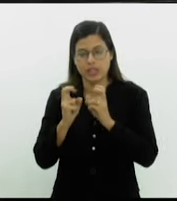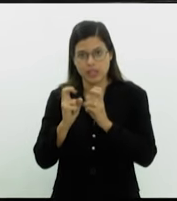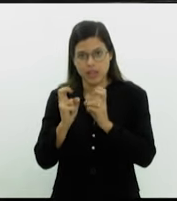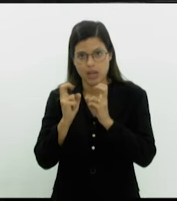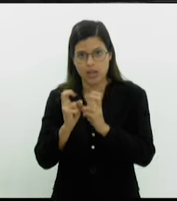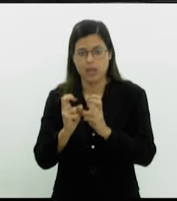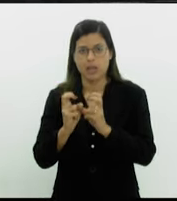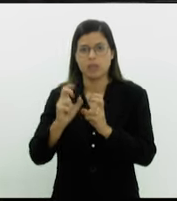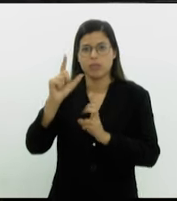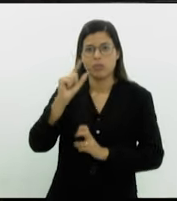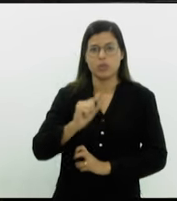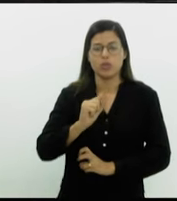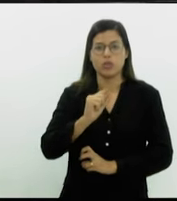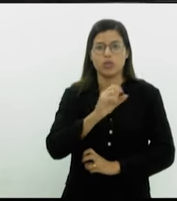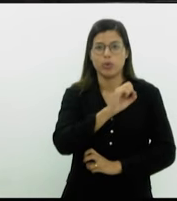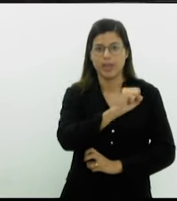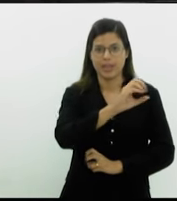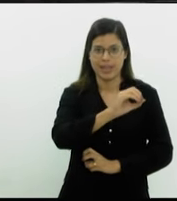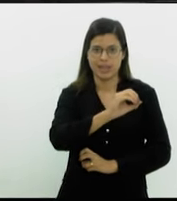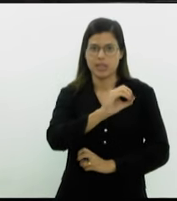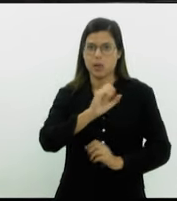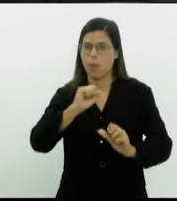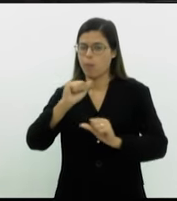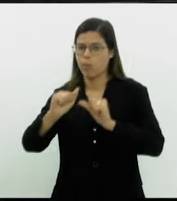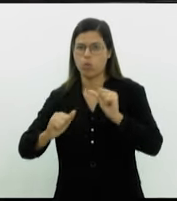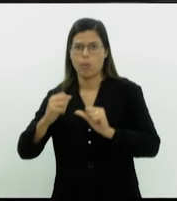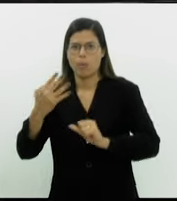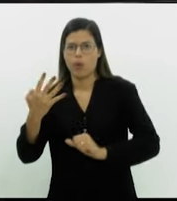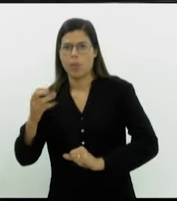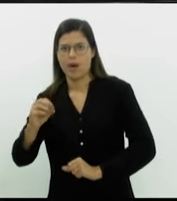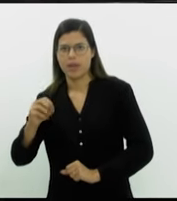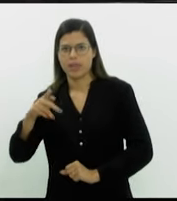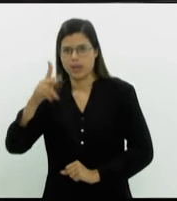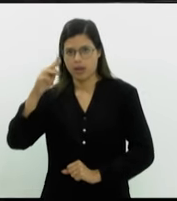40 quilômetros por hora.